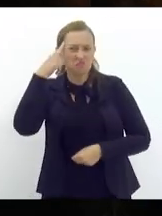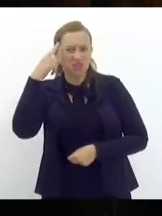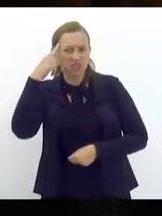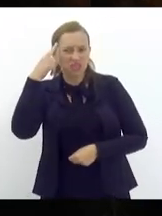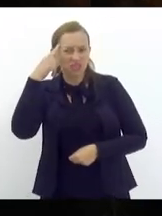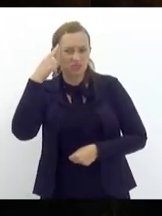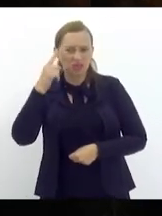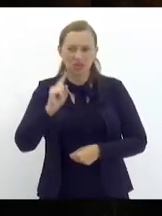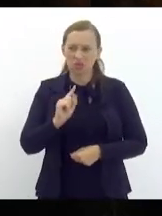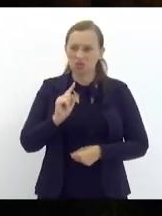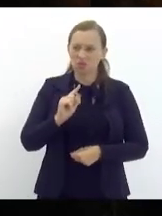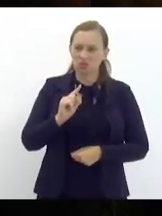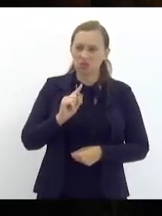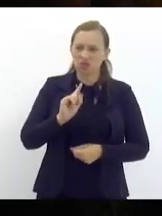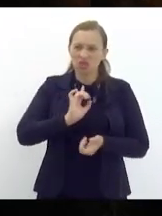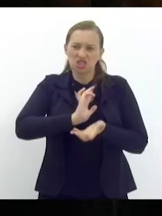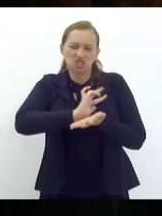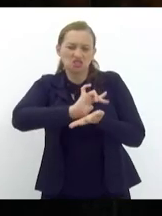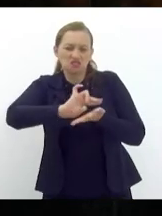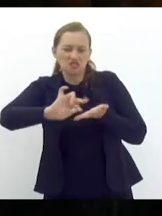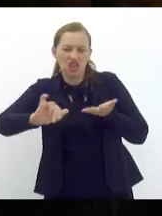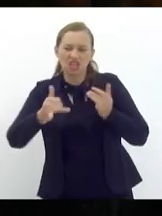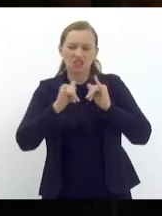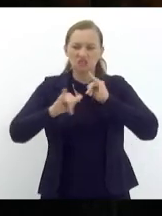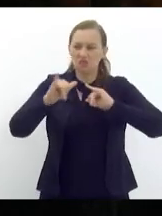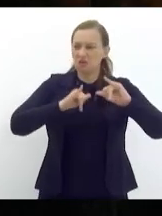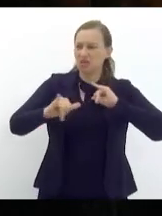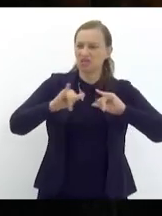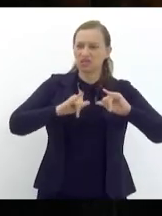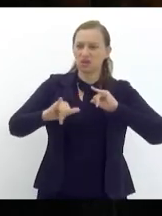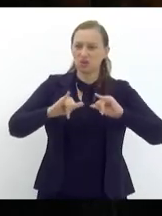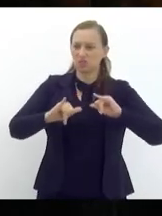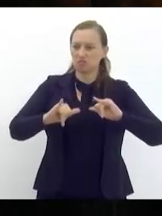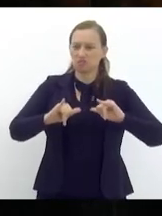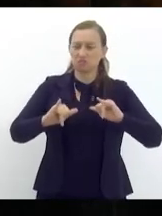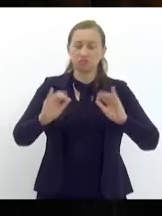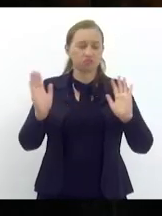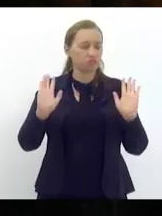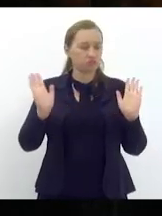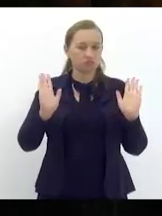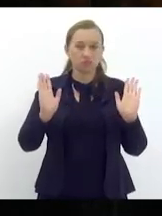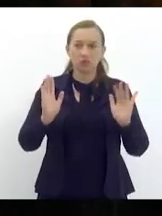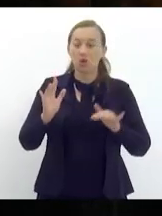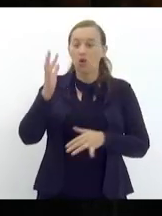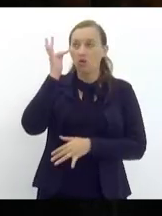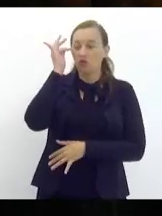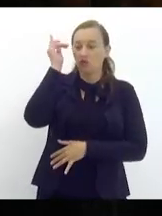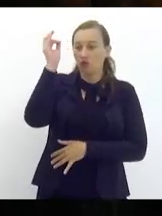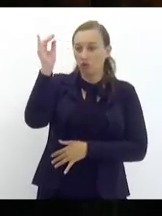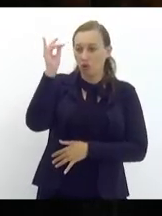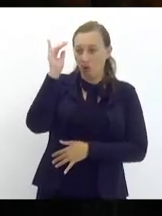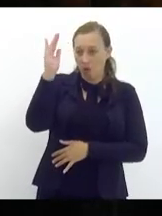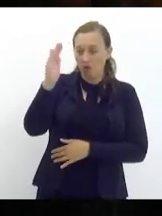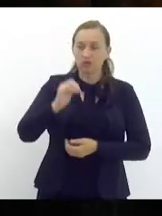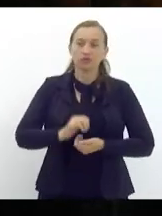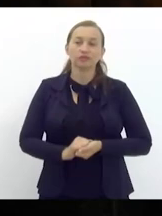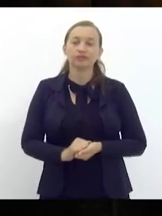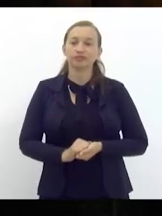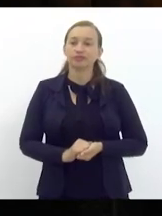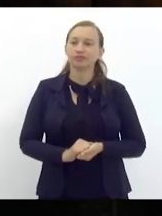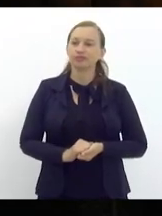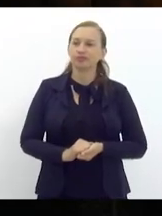polarizações o filósofo e a grande figura